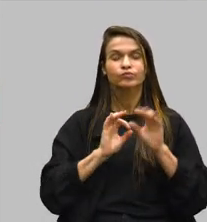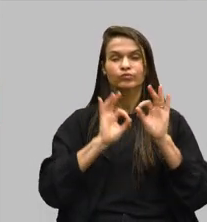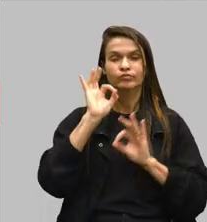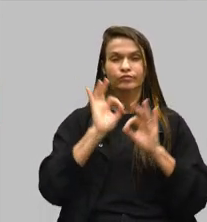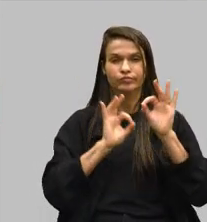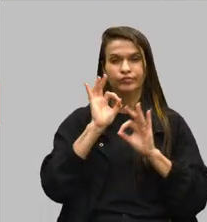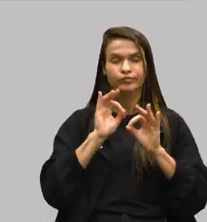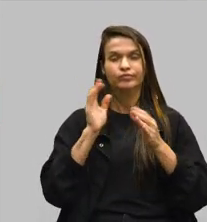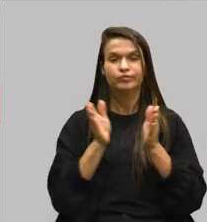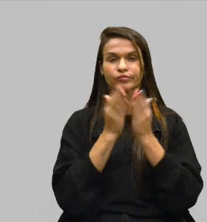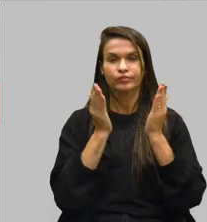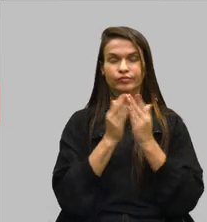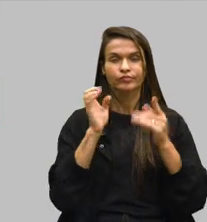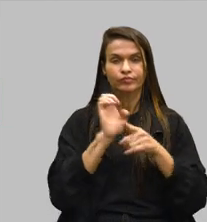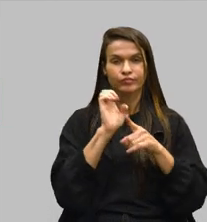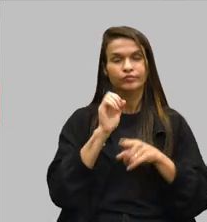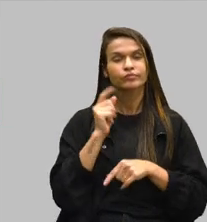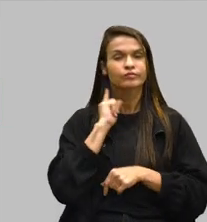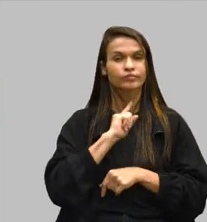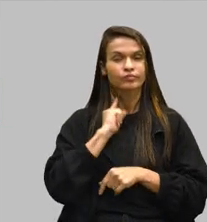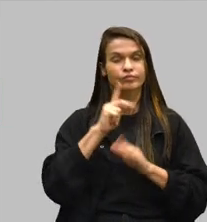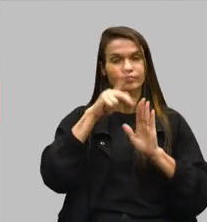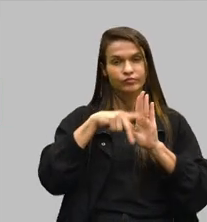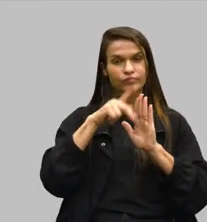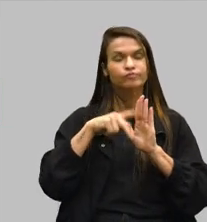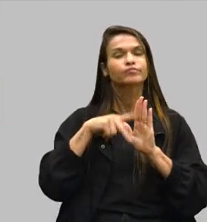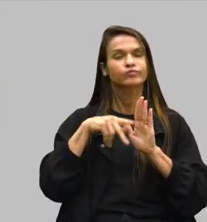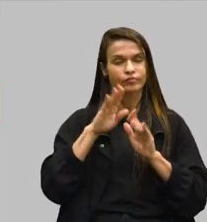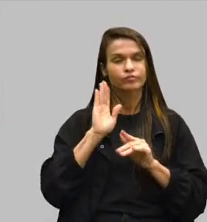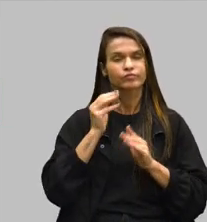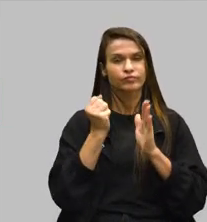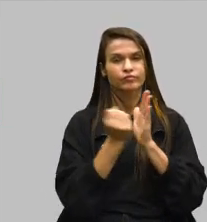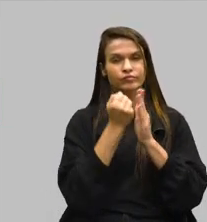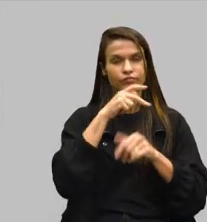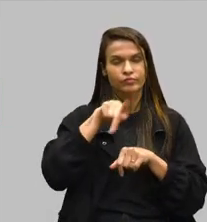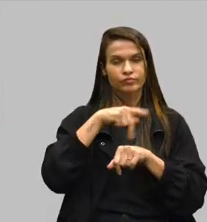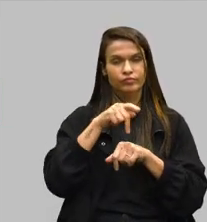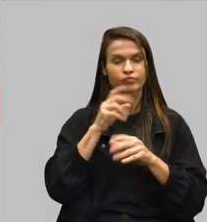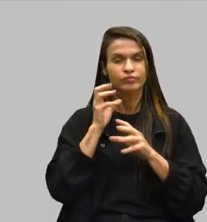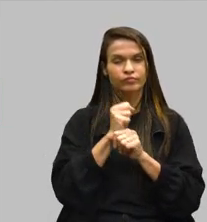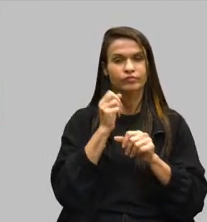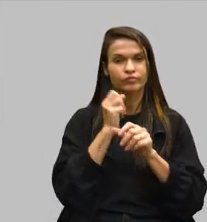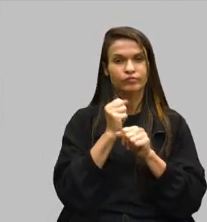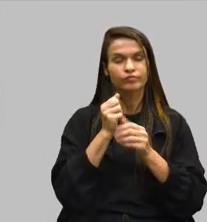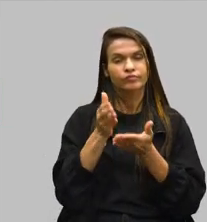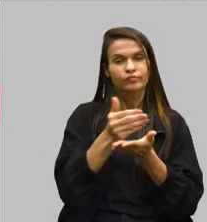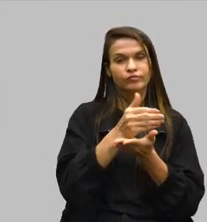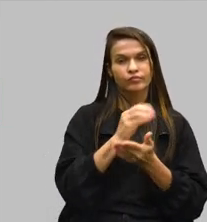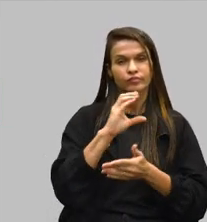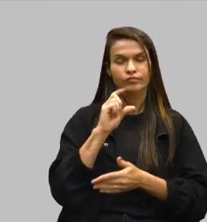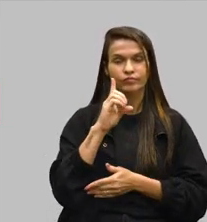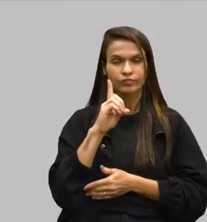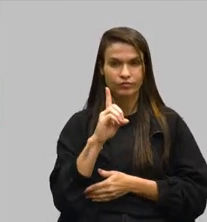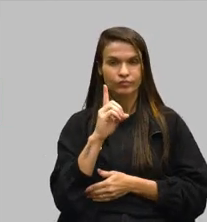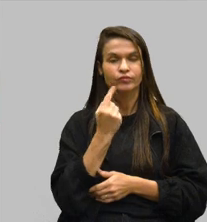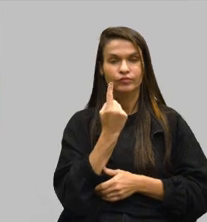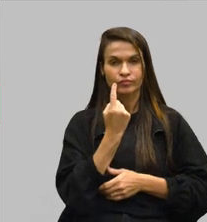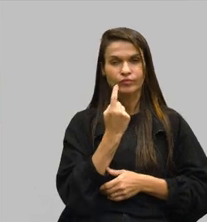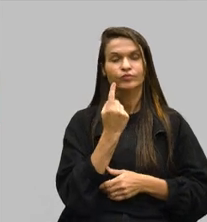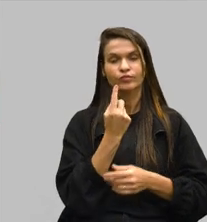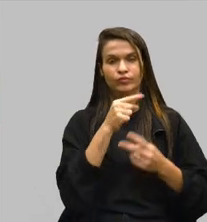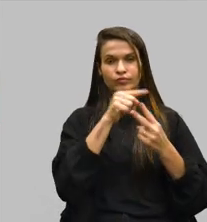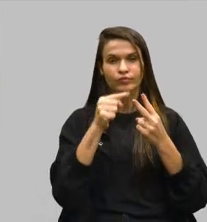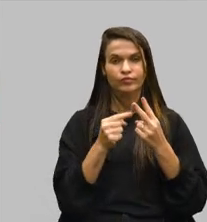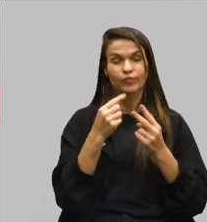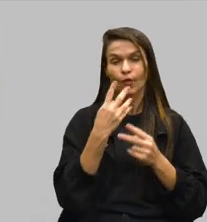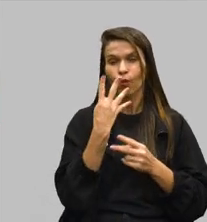no Estado de Minas Gerais, também um programa pioneiro aqui no nosso país, calculado a partir de dados do Cade Único, composto por 12 indicadores com